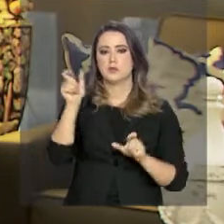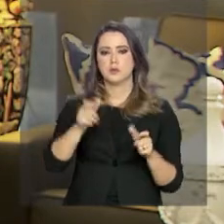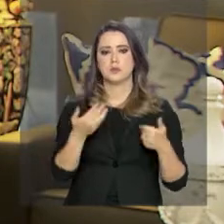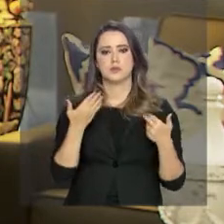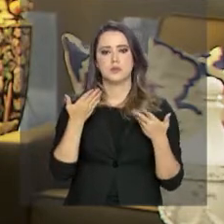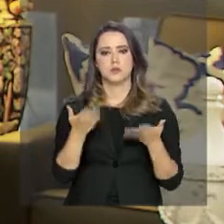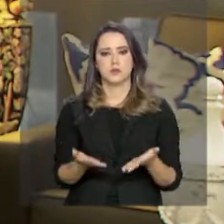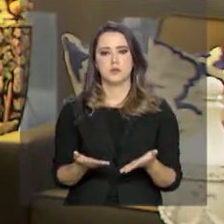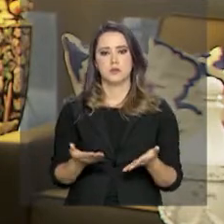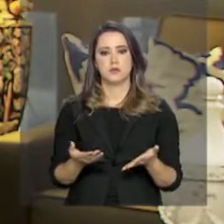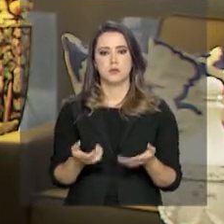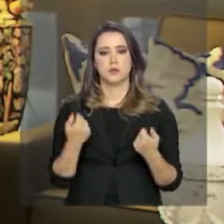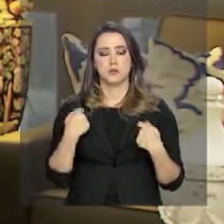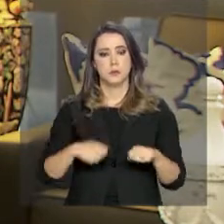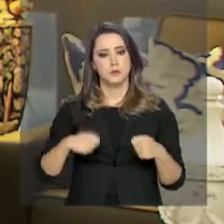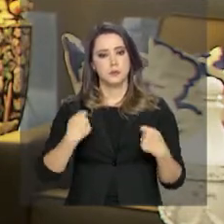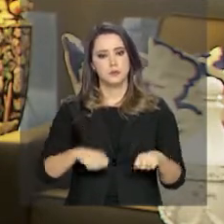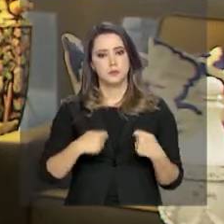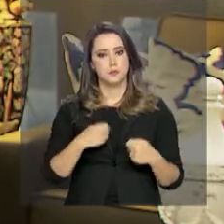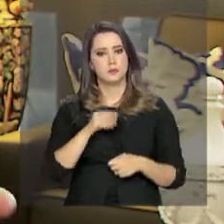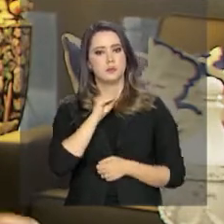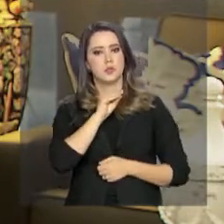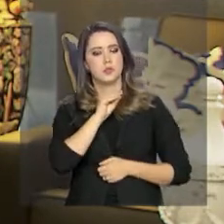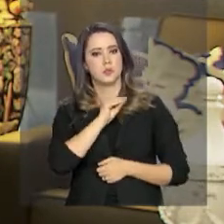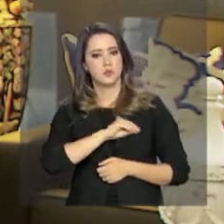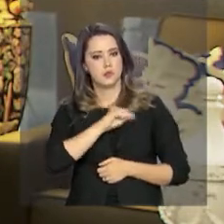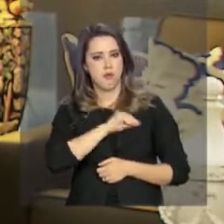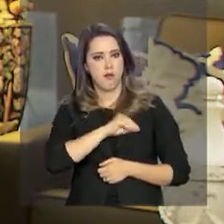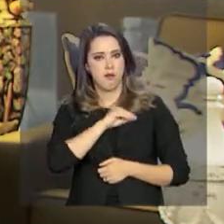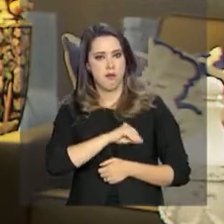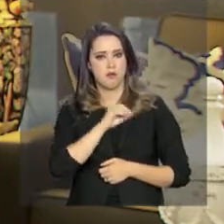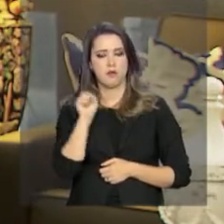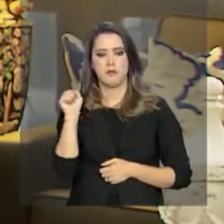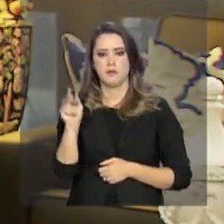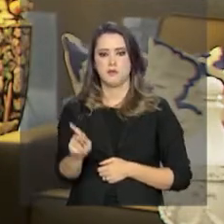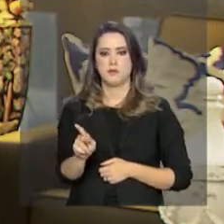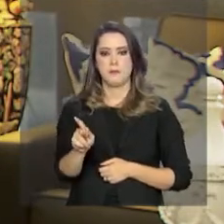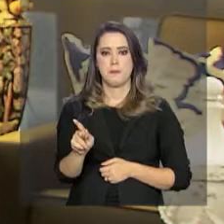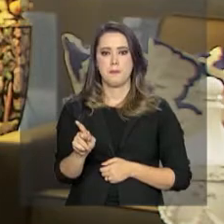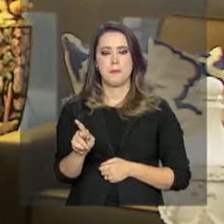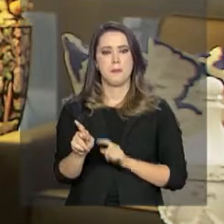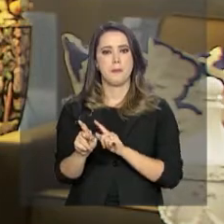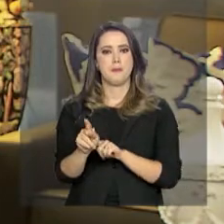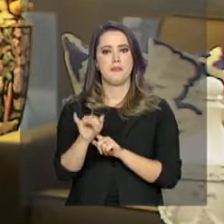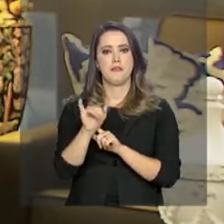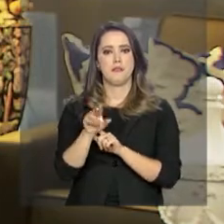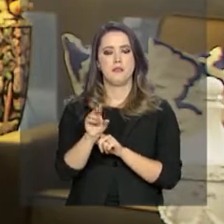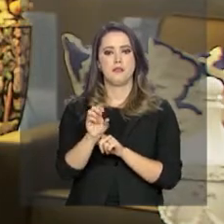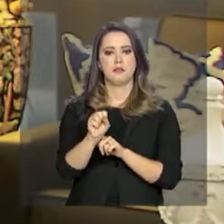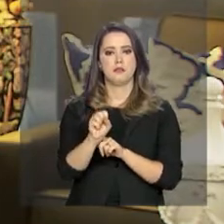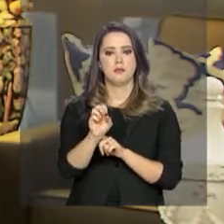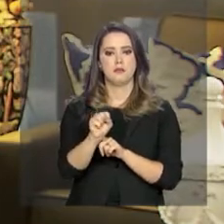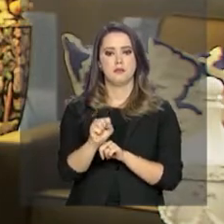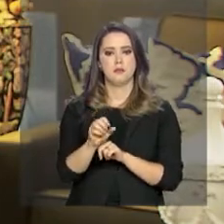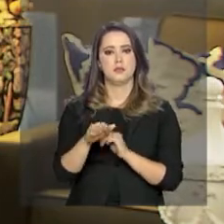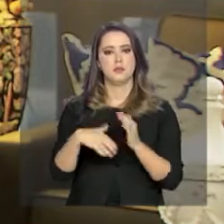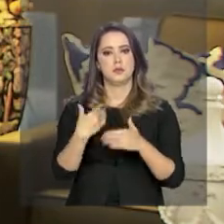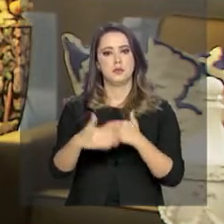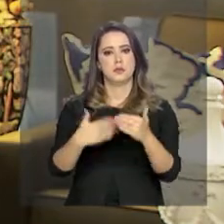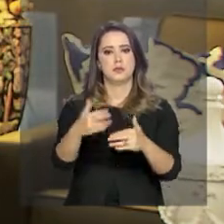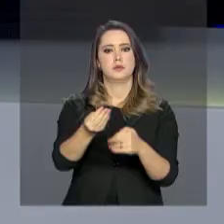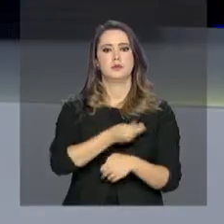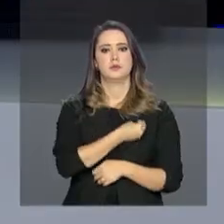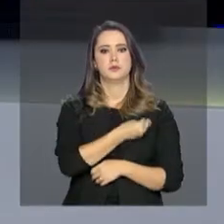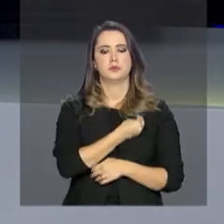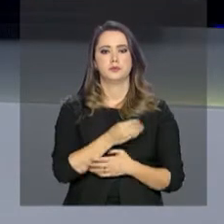que dependem de recursos da sua aposentadoria, do seu benefício, da Previdência, para tocarem as suas